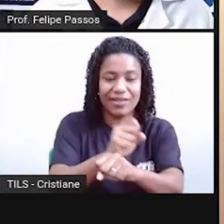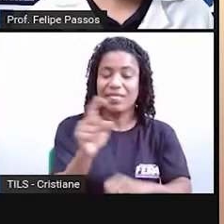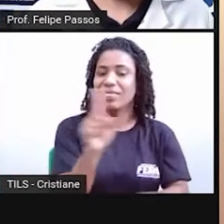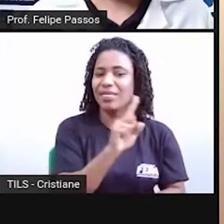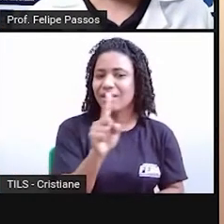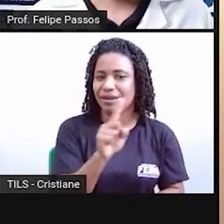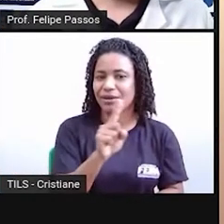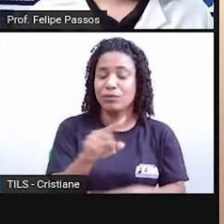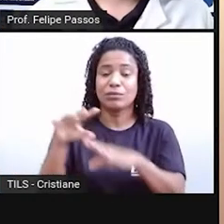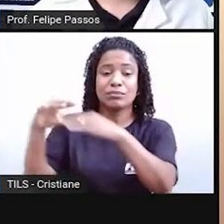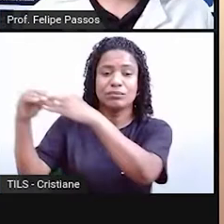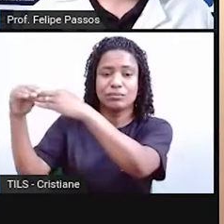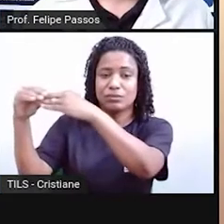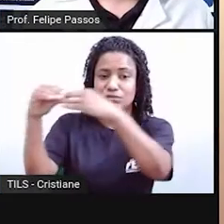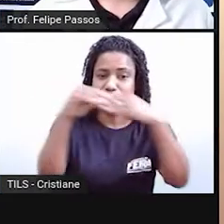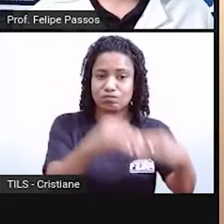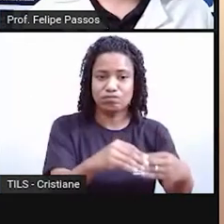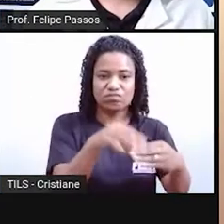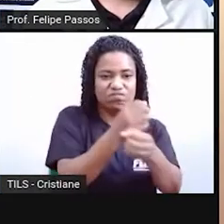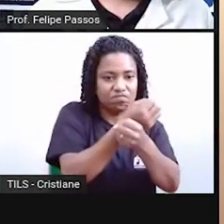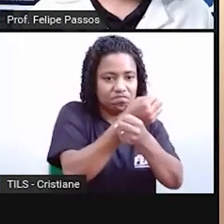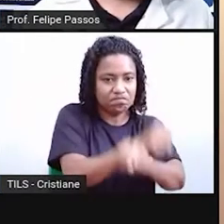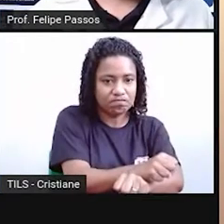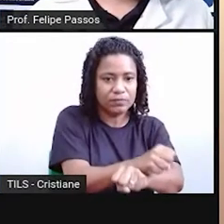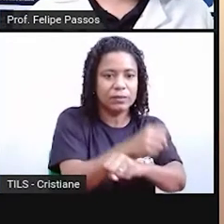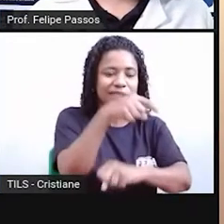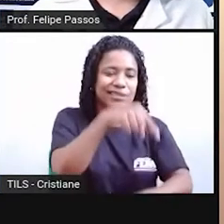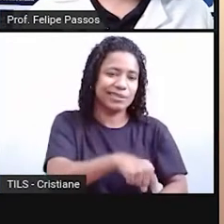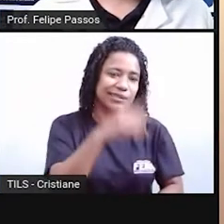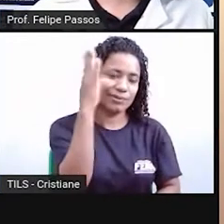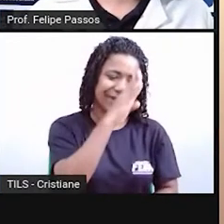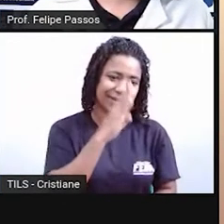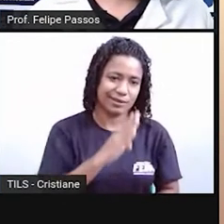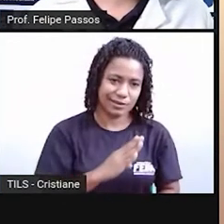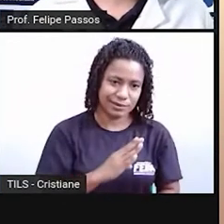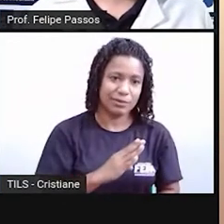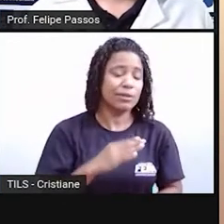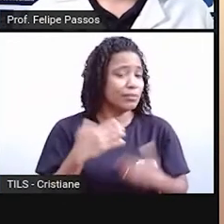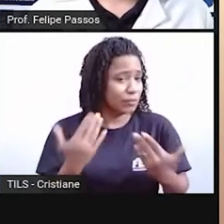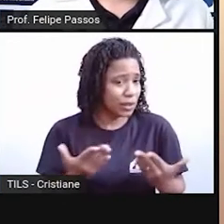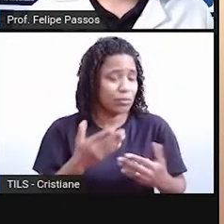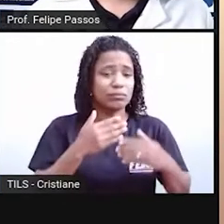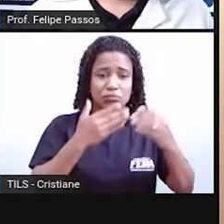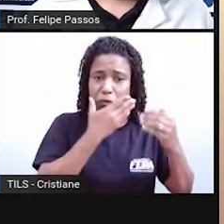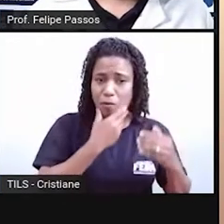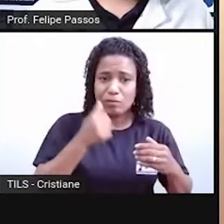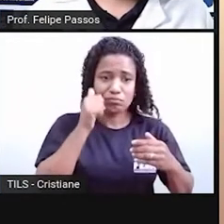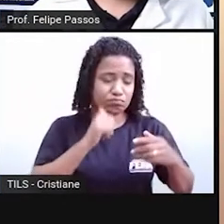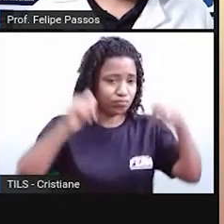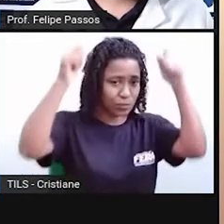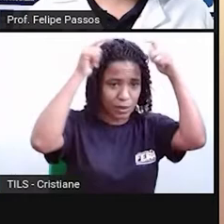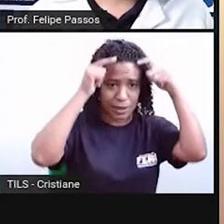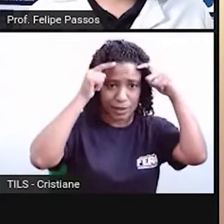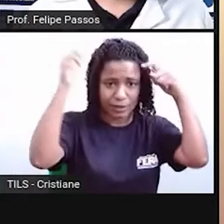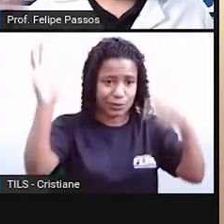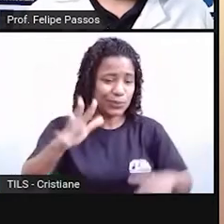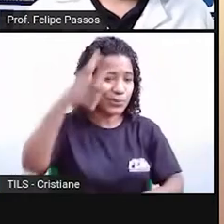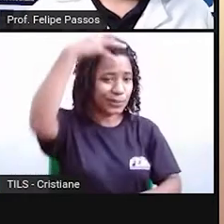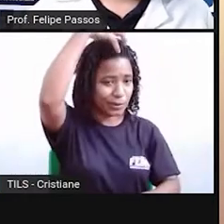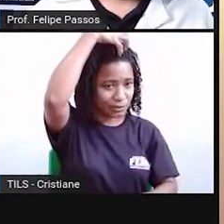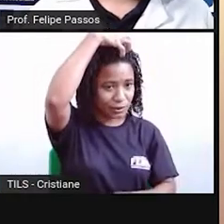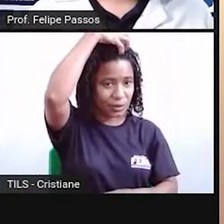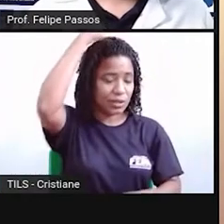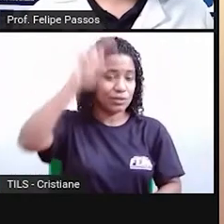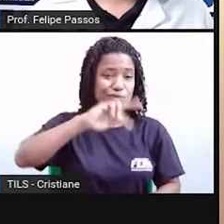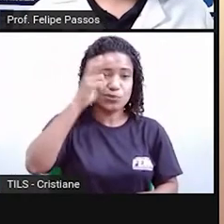escravizados. Então, eram povos livres, eram reis, rainhas, eram povos com culturas diversas e que foram